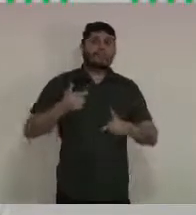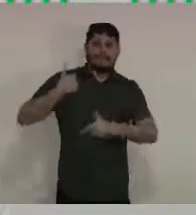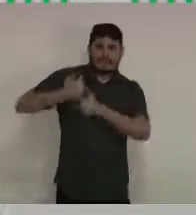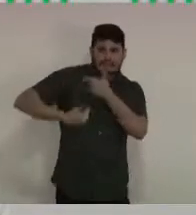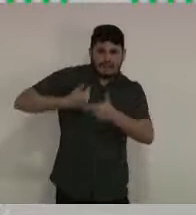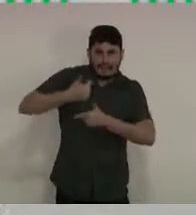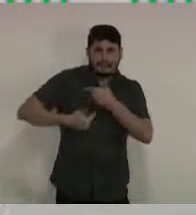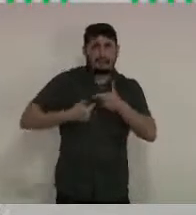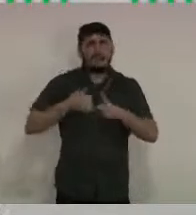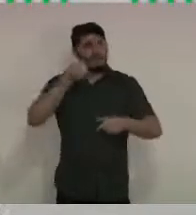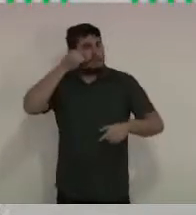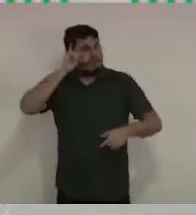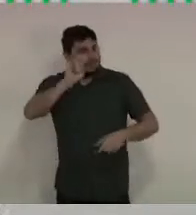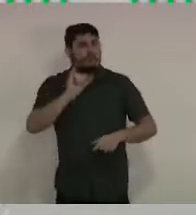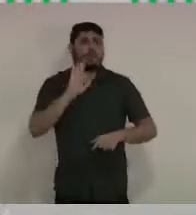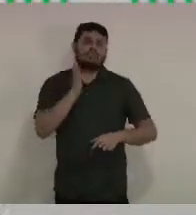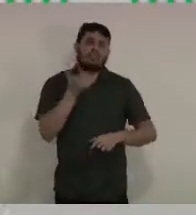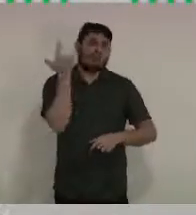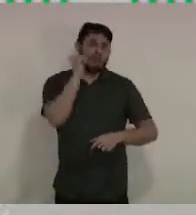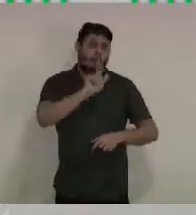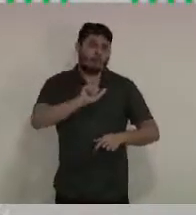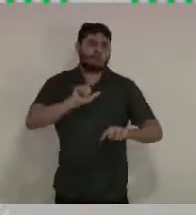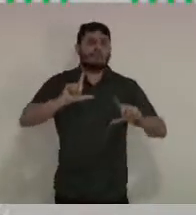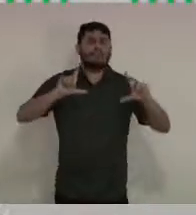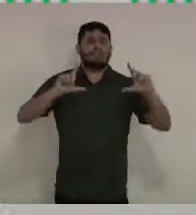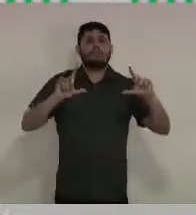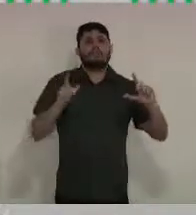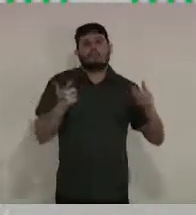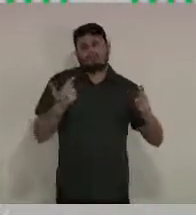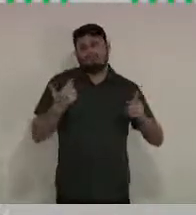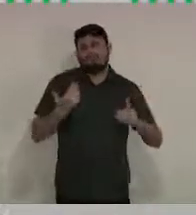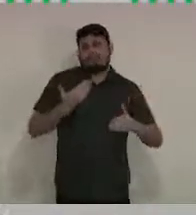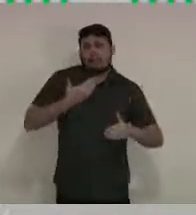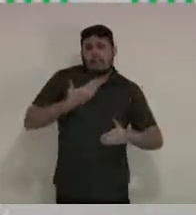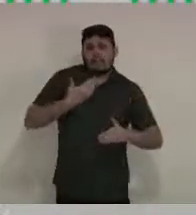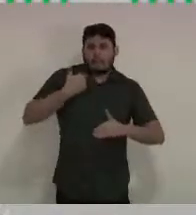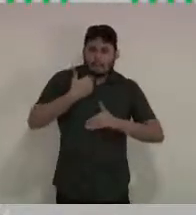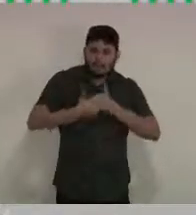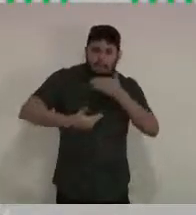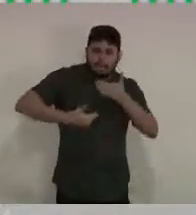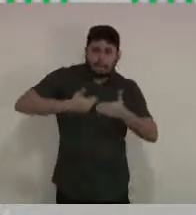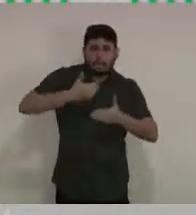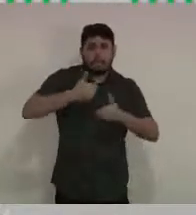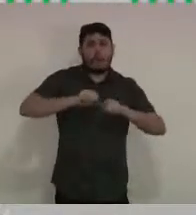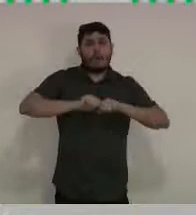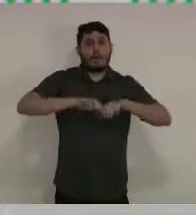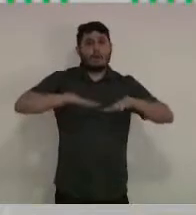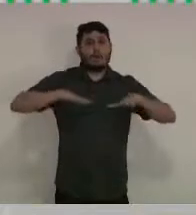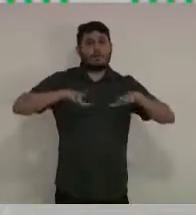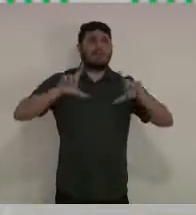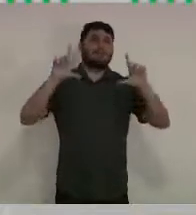nós conseguimos fazer com que essa curva se mantesse em uma ascensão lenta aqui no território.